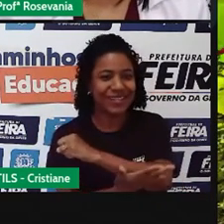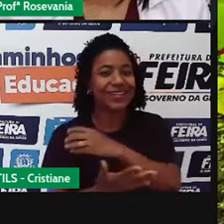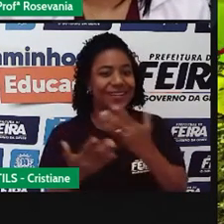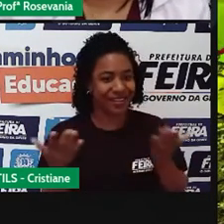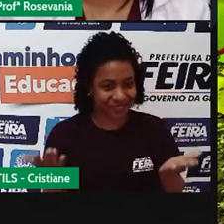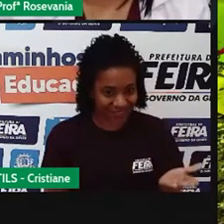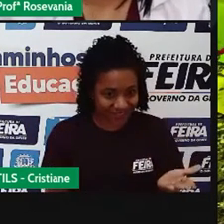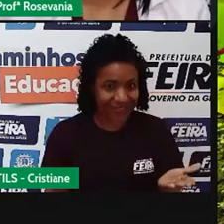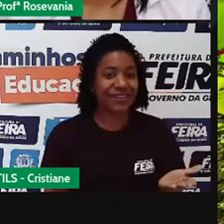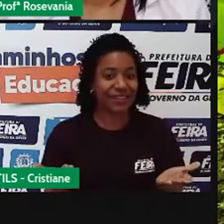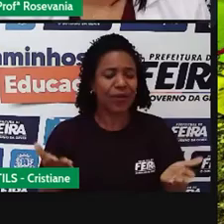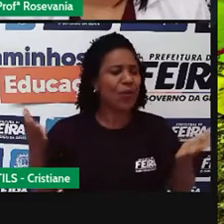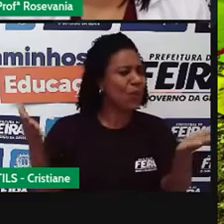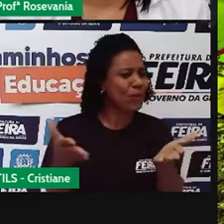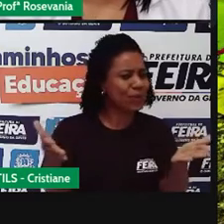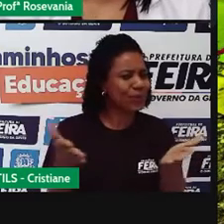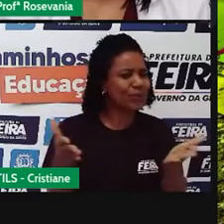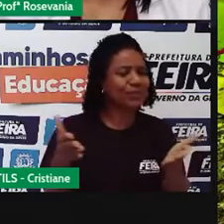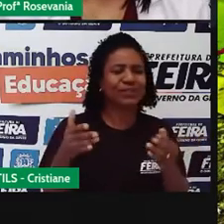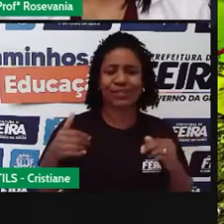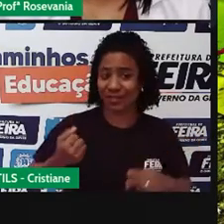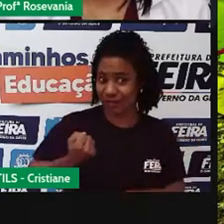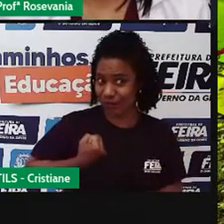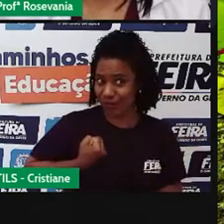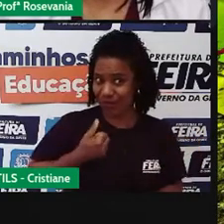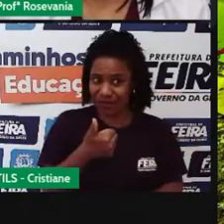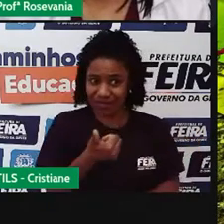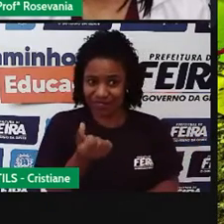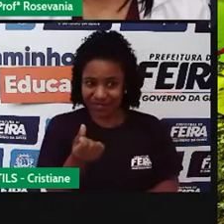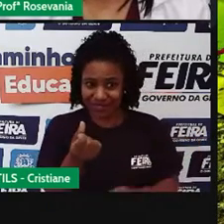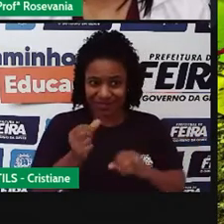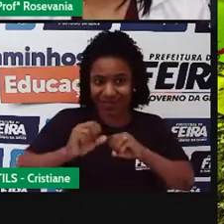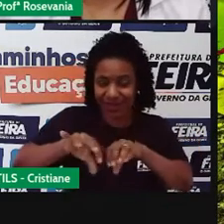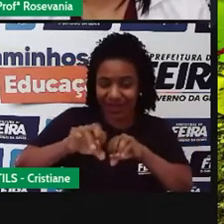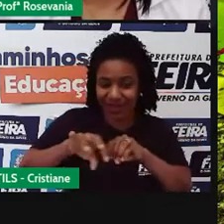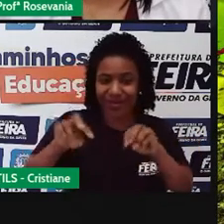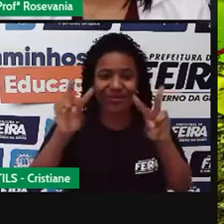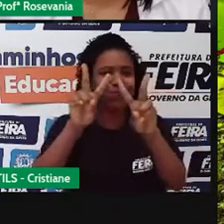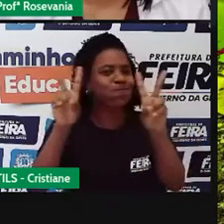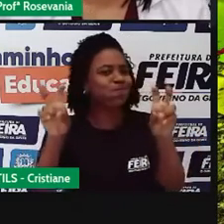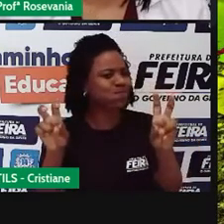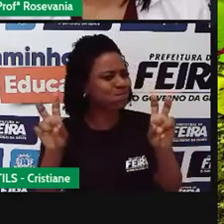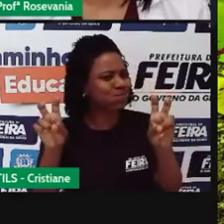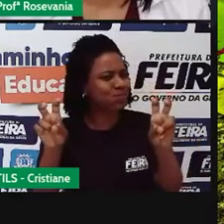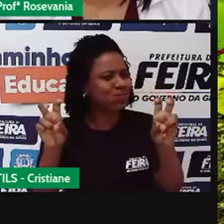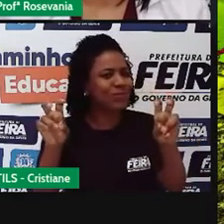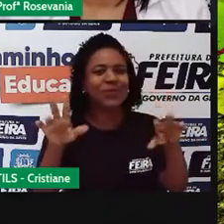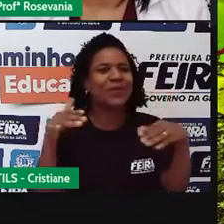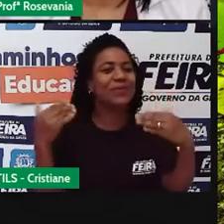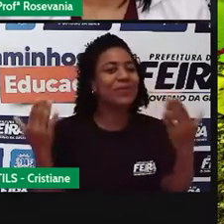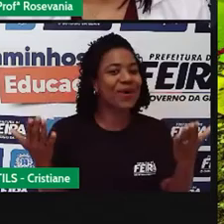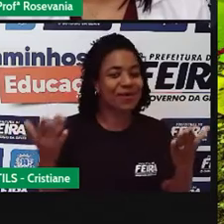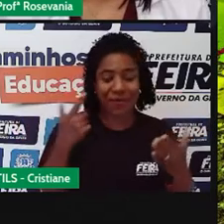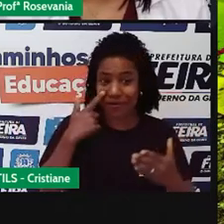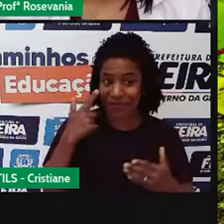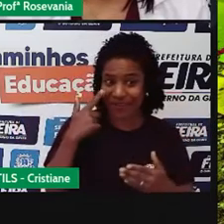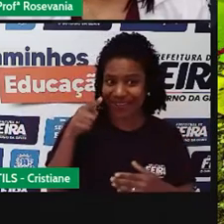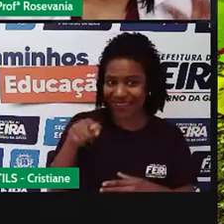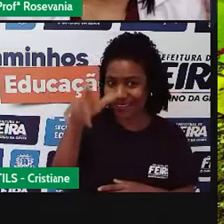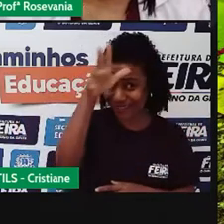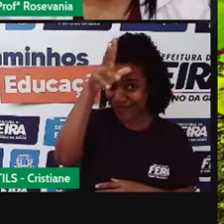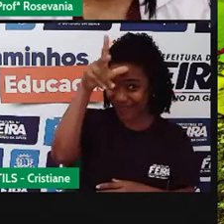será que nós vamos falar, né? Qual será o tema? Aí, logo de cara, eu botei aqui, né, essas vitórias verdes aqui, né, lá da Amazônia,